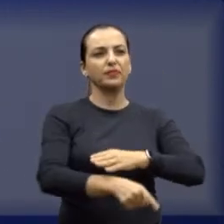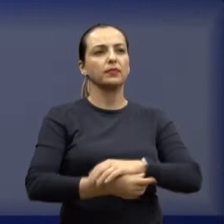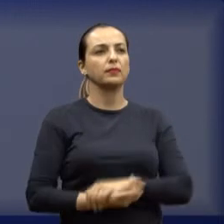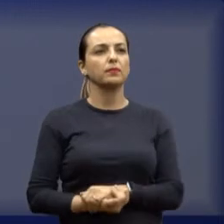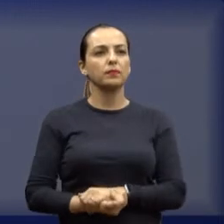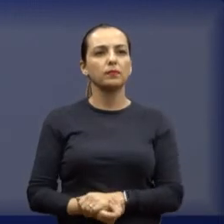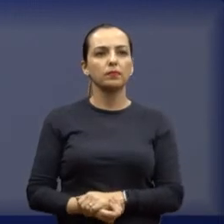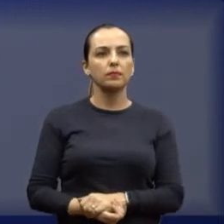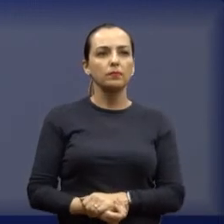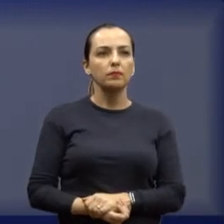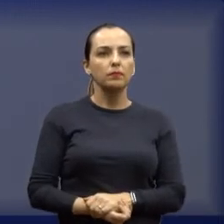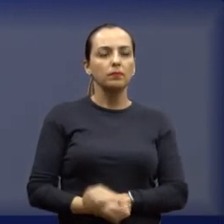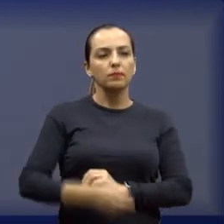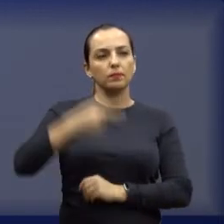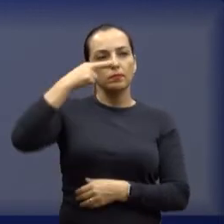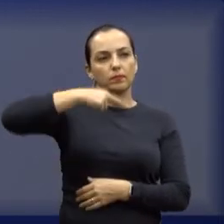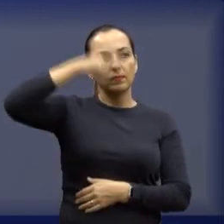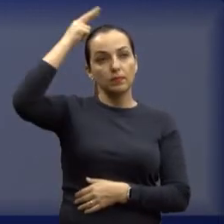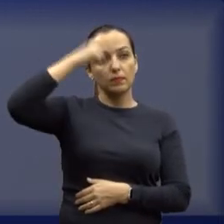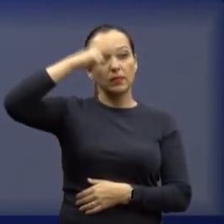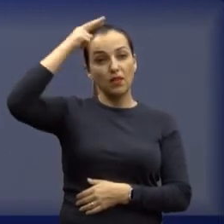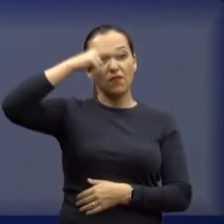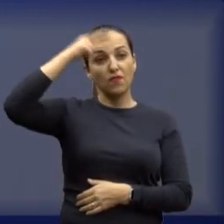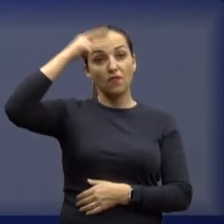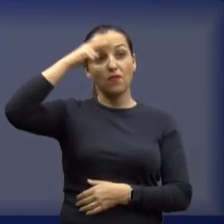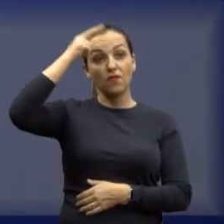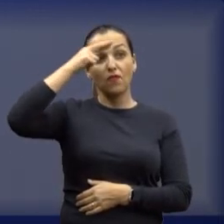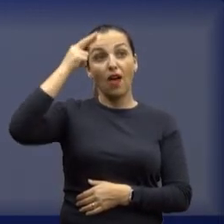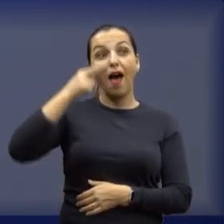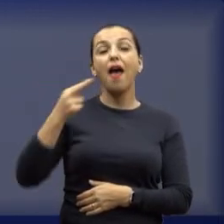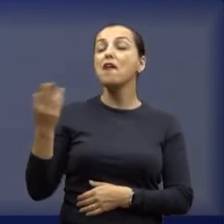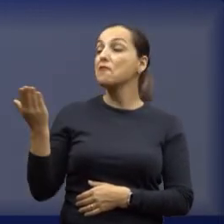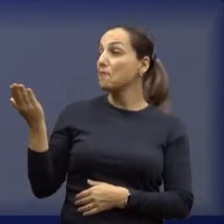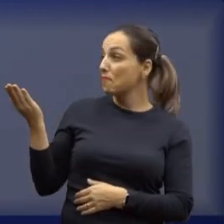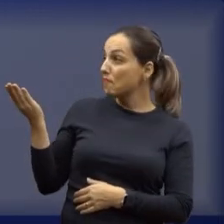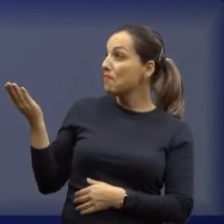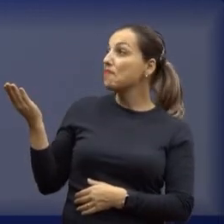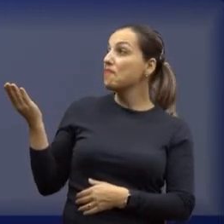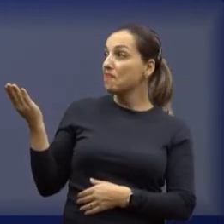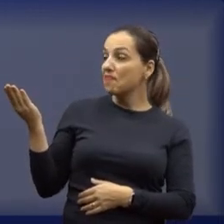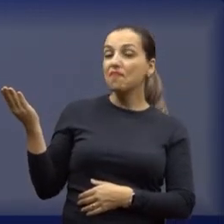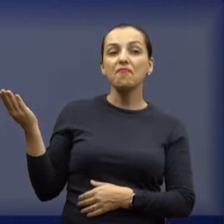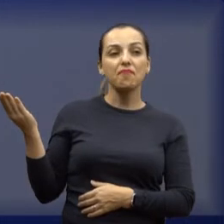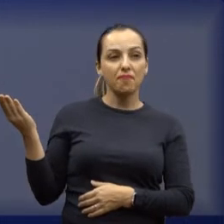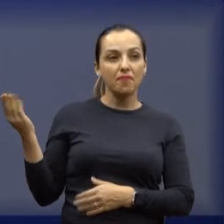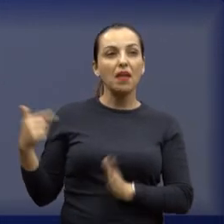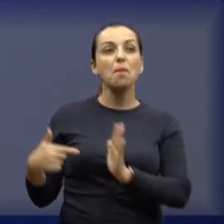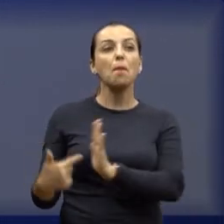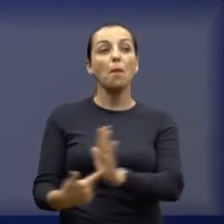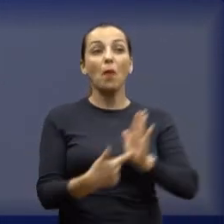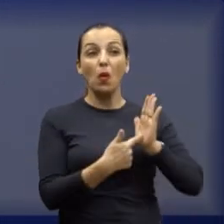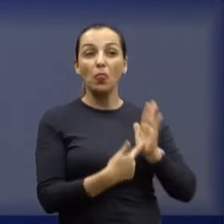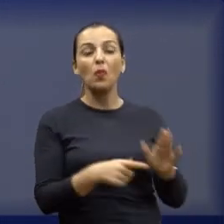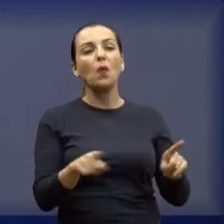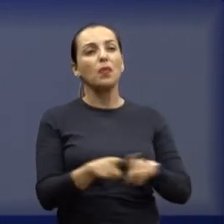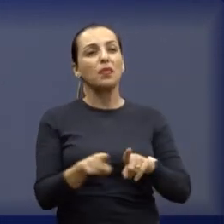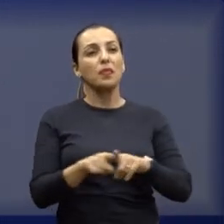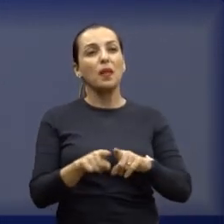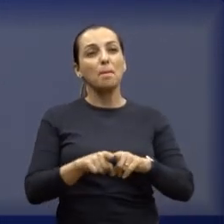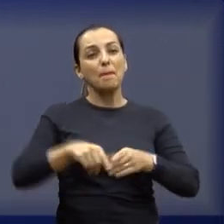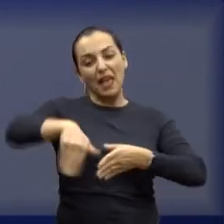Próximo, temos o Rafael de Ângeli, olha, nosso artista aqui, representado em 29